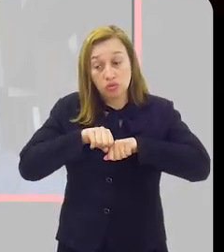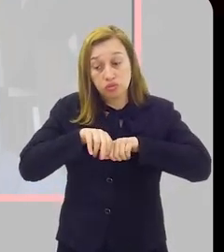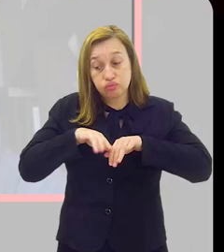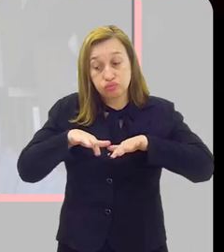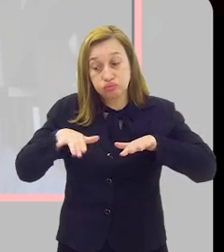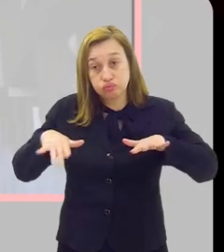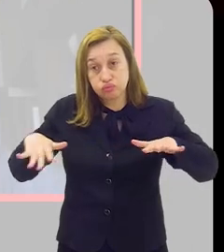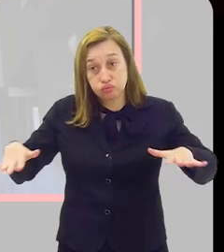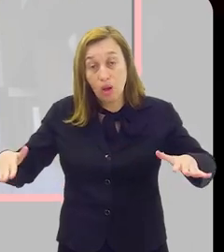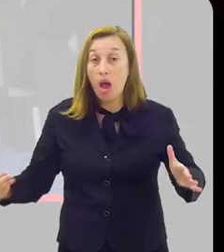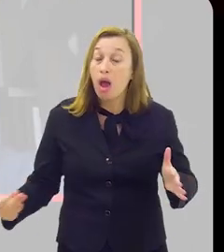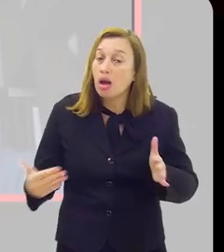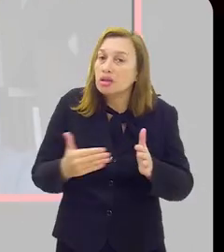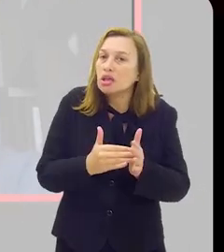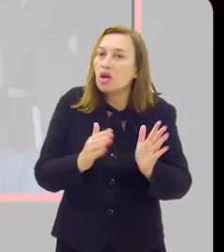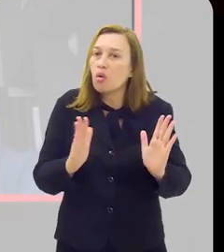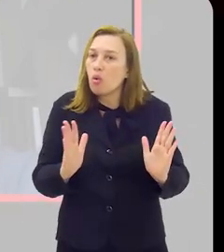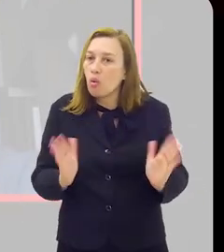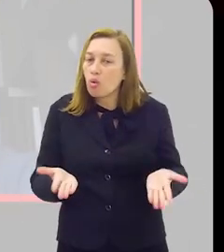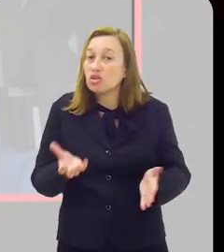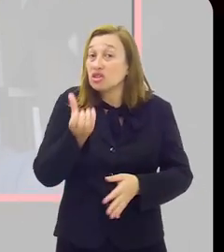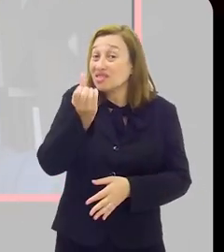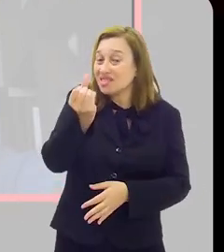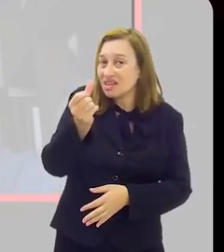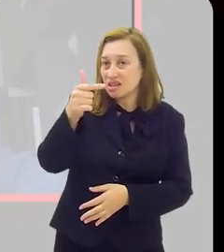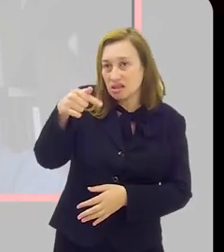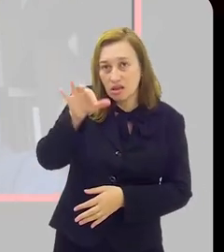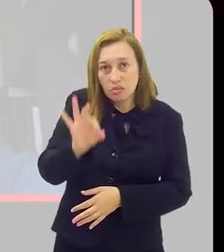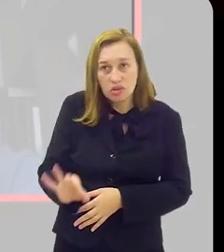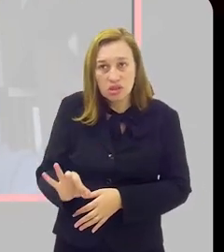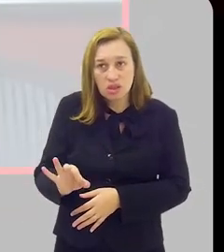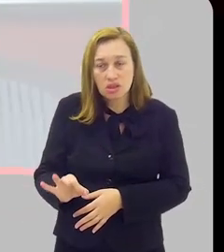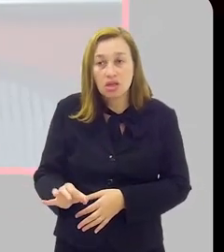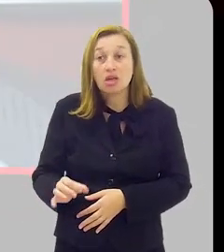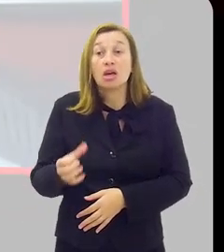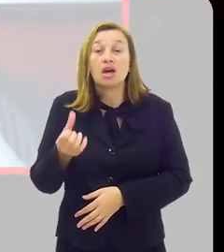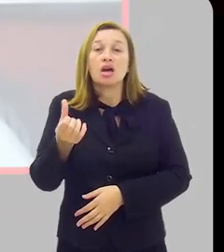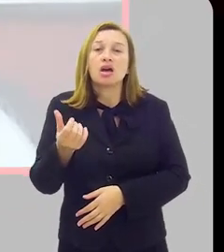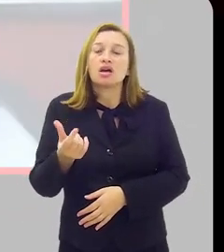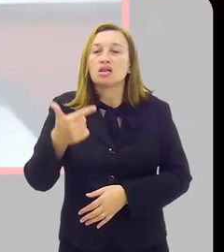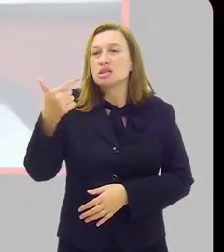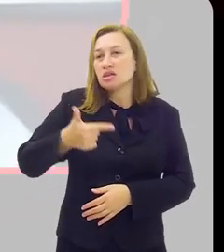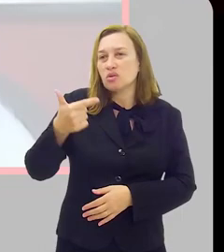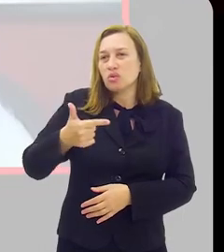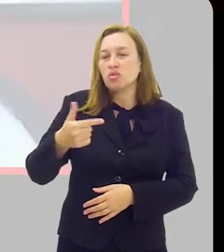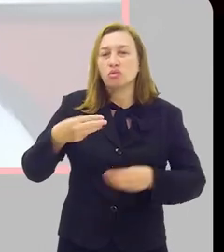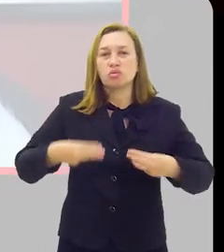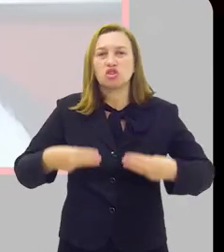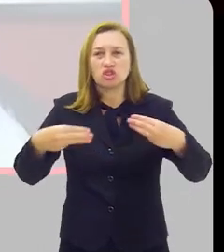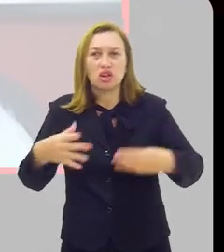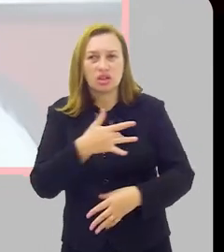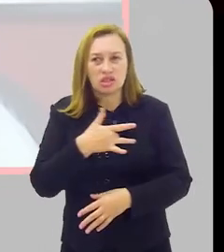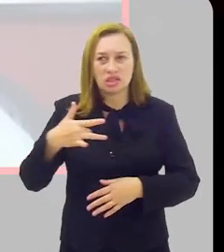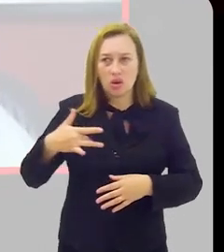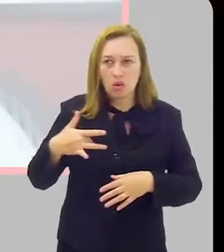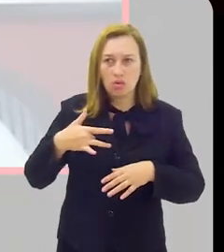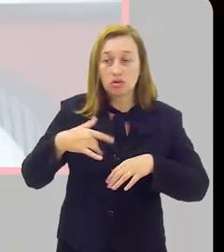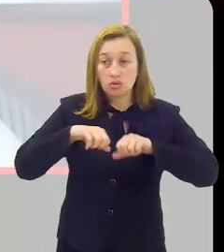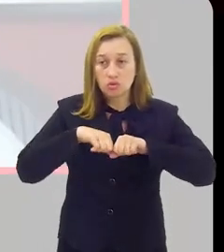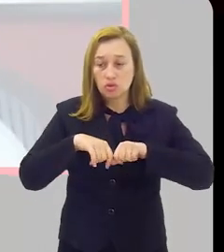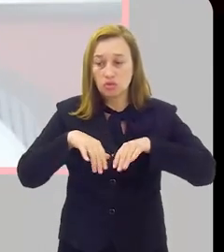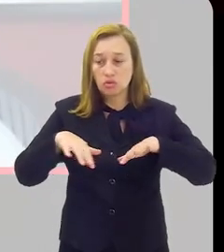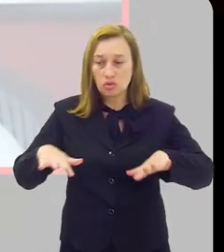aumentar esse impacto até hoje mensurado em 6 a 7%, segundo os dados do Ministério da Saúde, de aumento, de